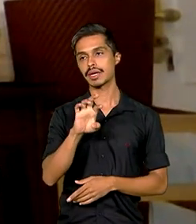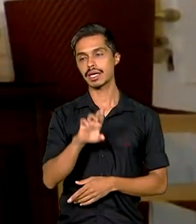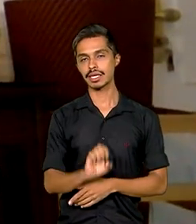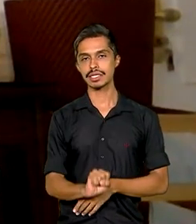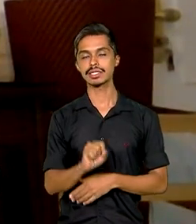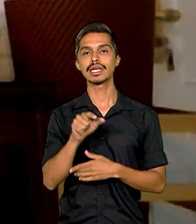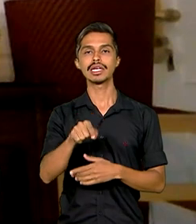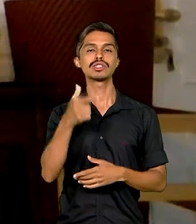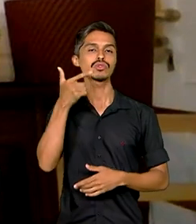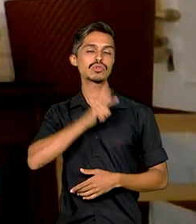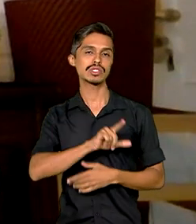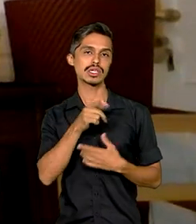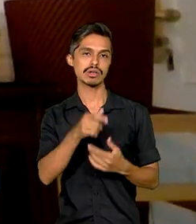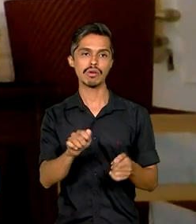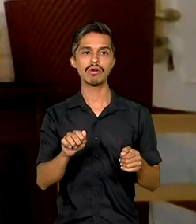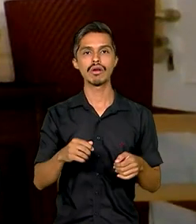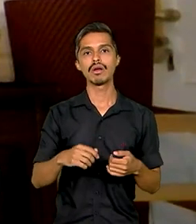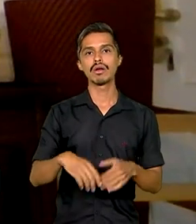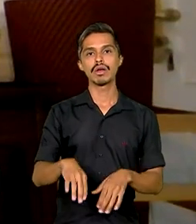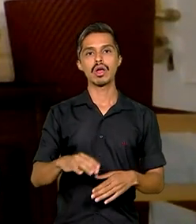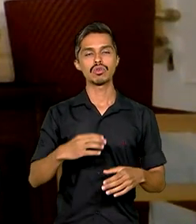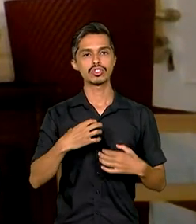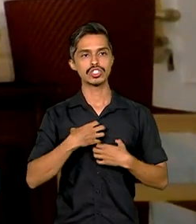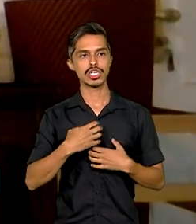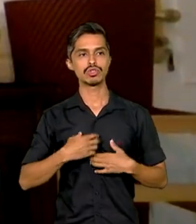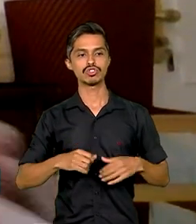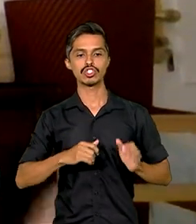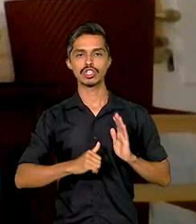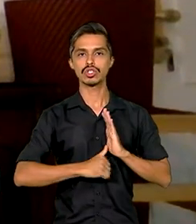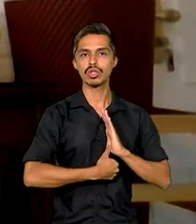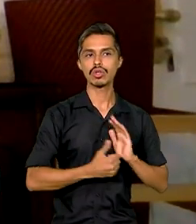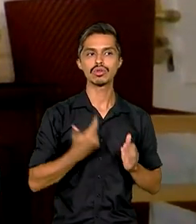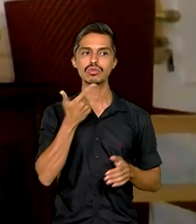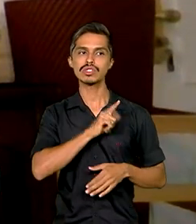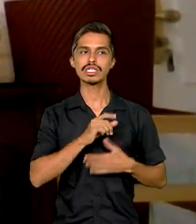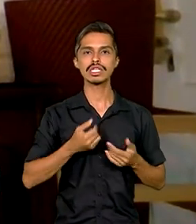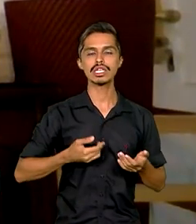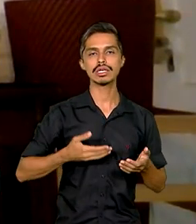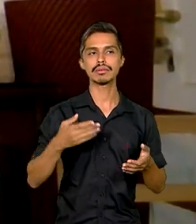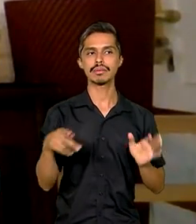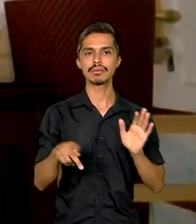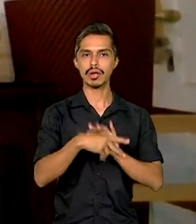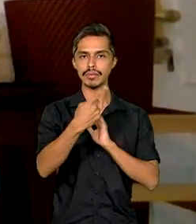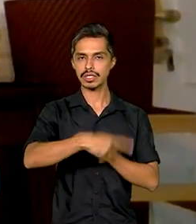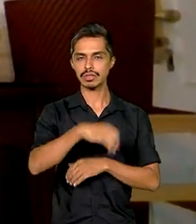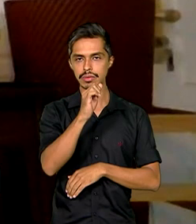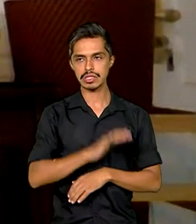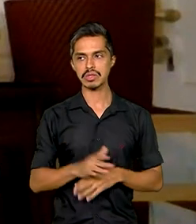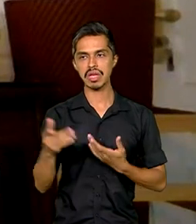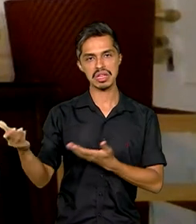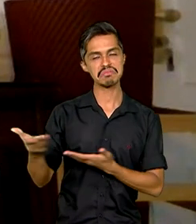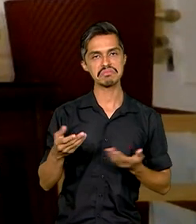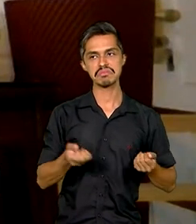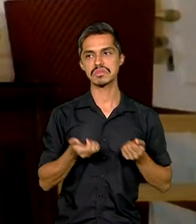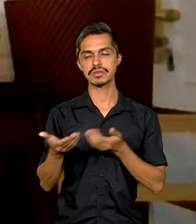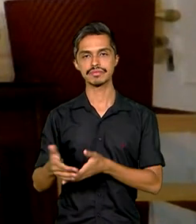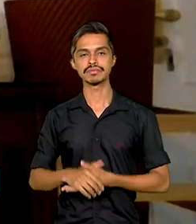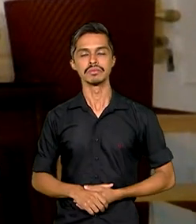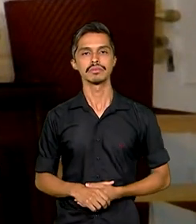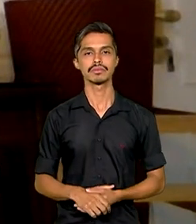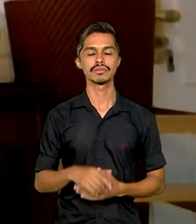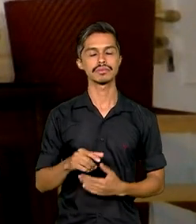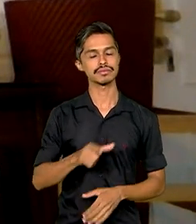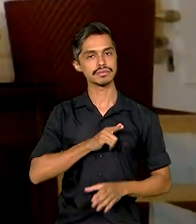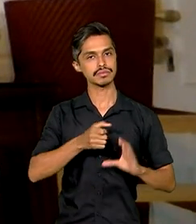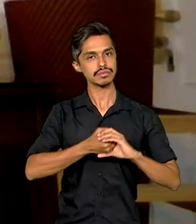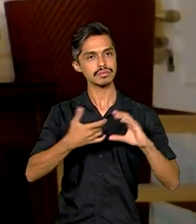cidadania brasileira. Então, ele é importante nesse sentido. Ele é um exame que a gente já já pode contar que ele tem um